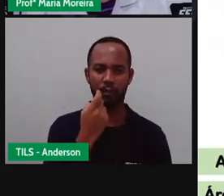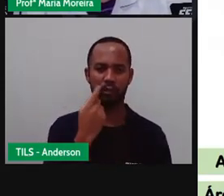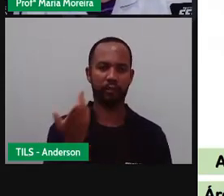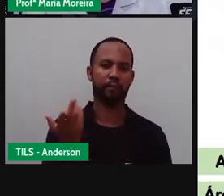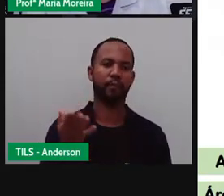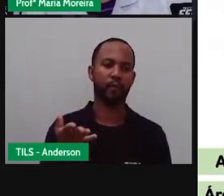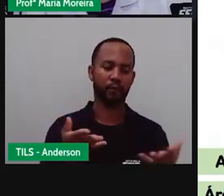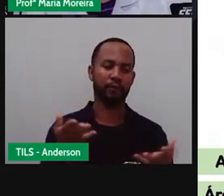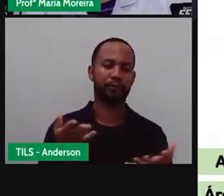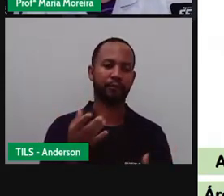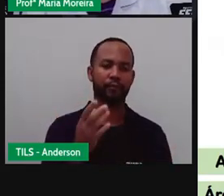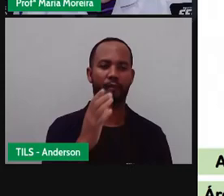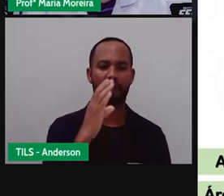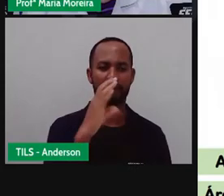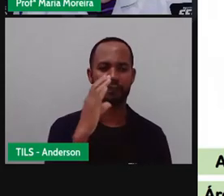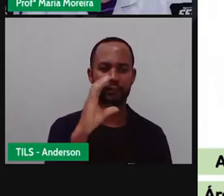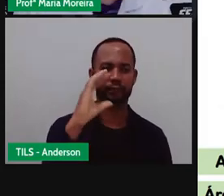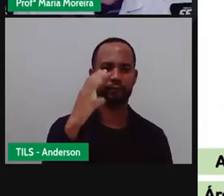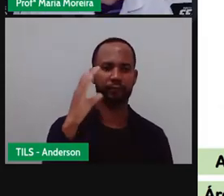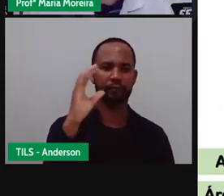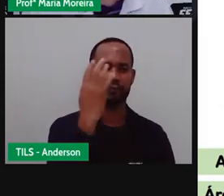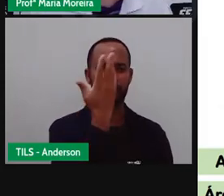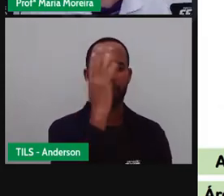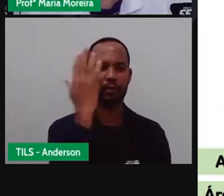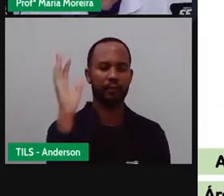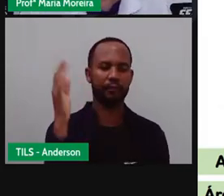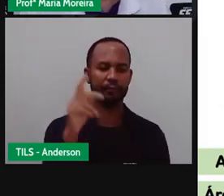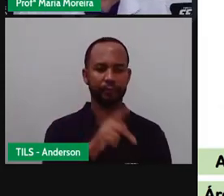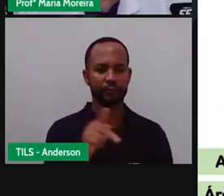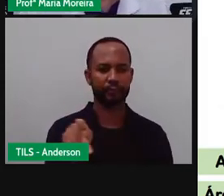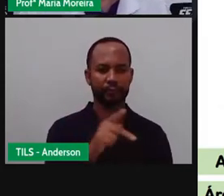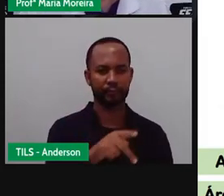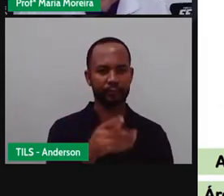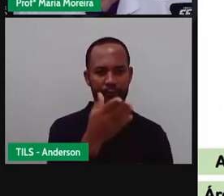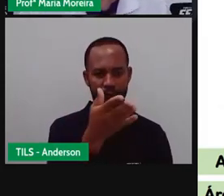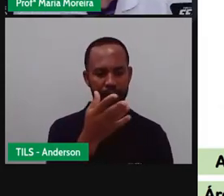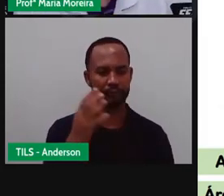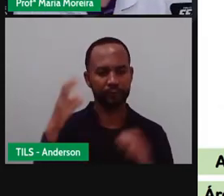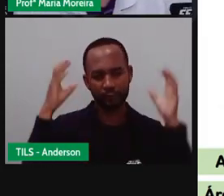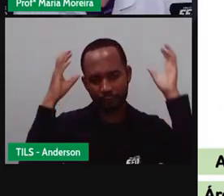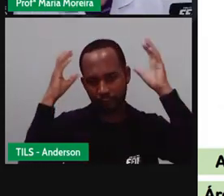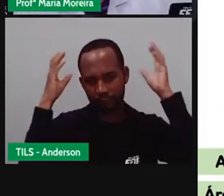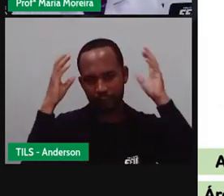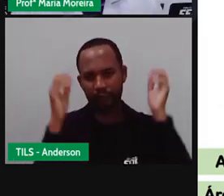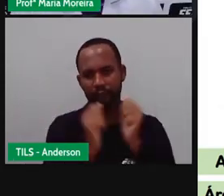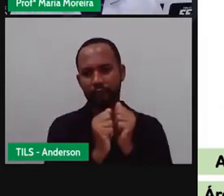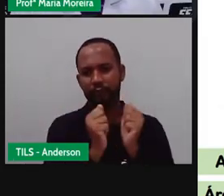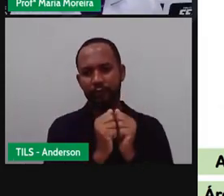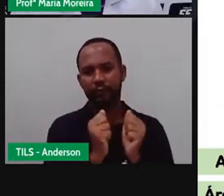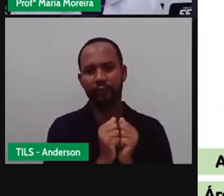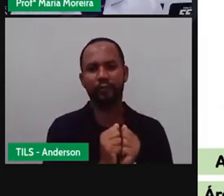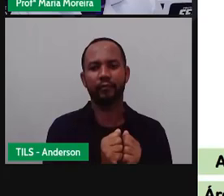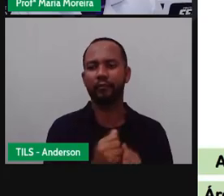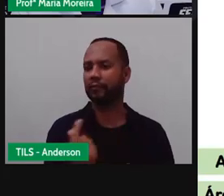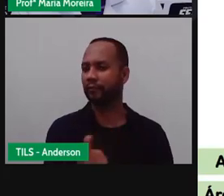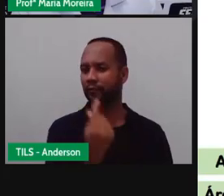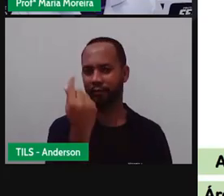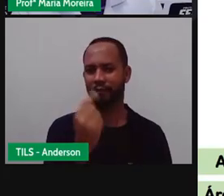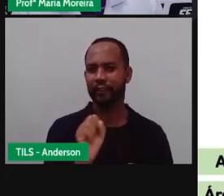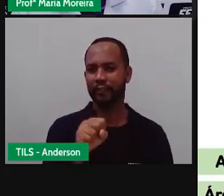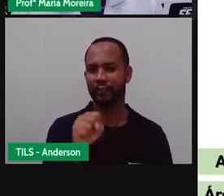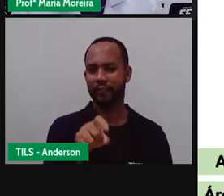humanas. Pró, Maria e Anderson, para vocês aí. E olha só, você conhece esse animalzinho aí, Anderson?